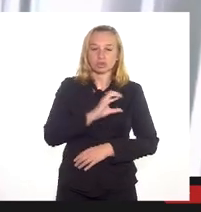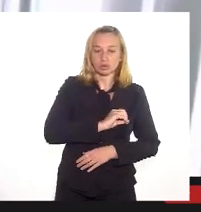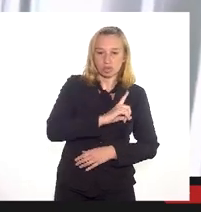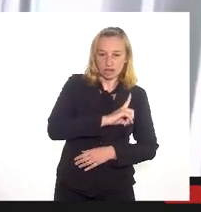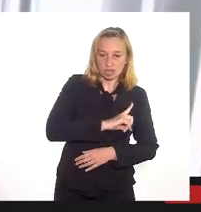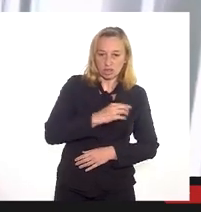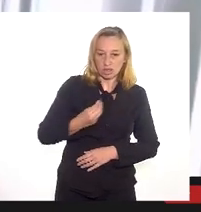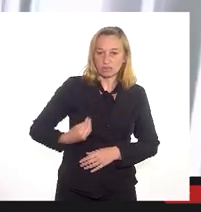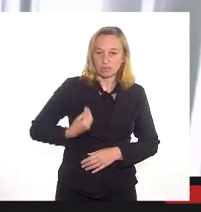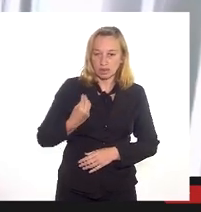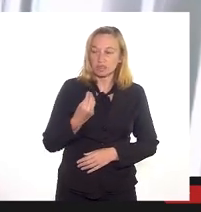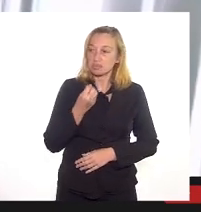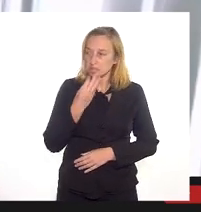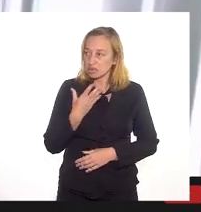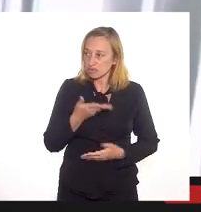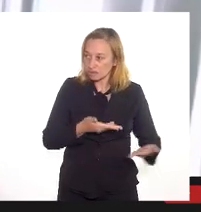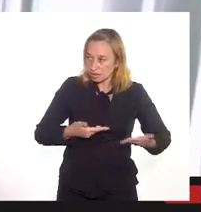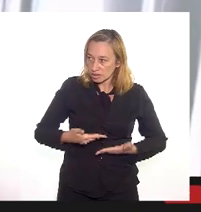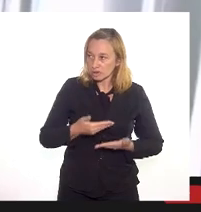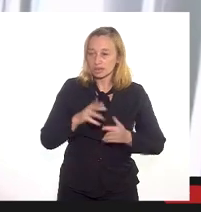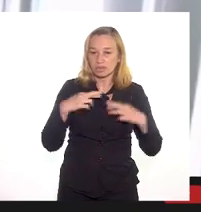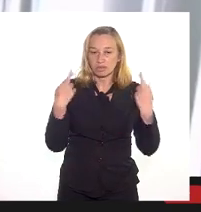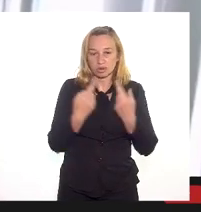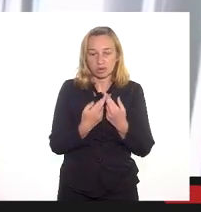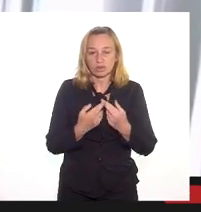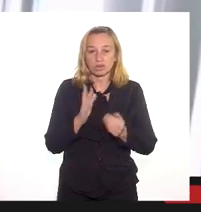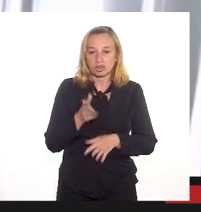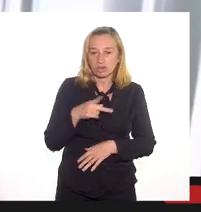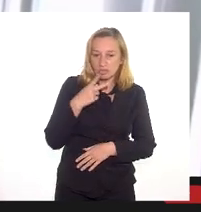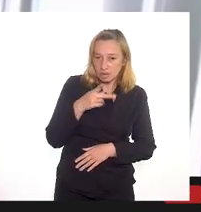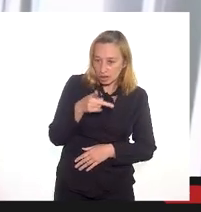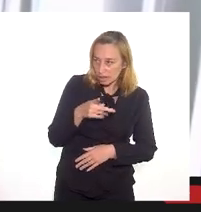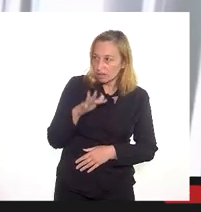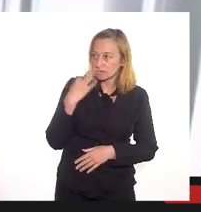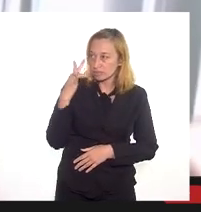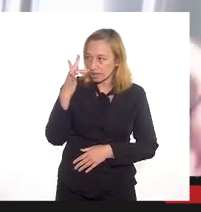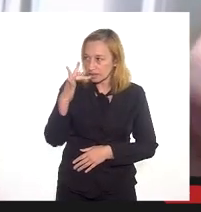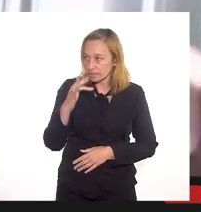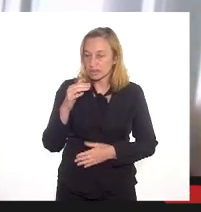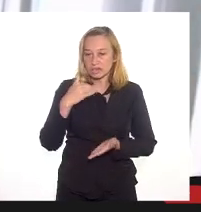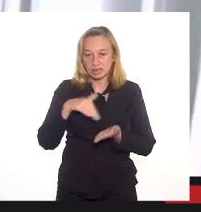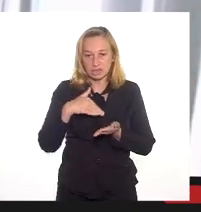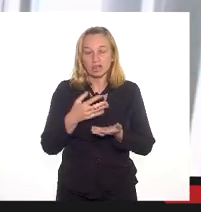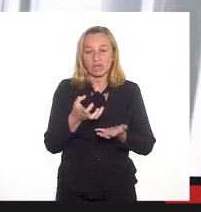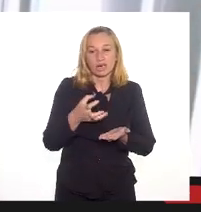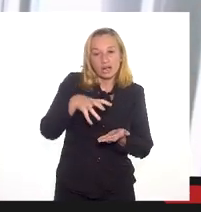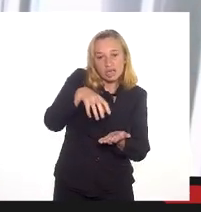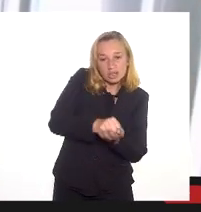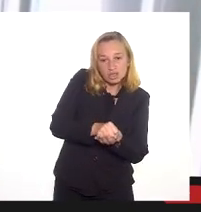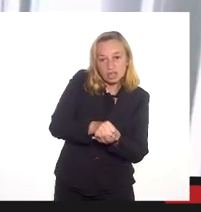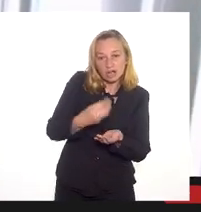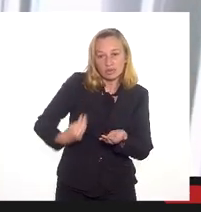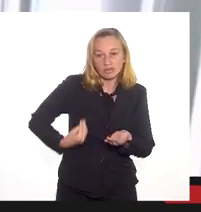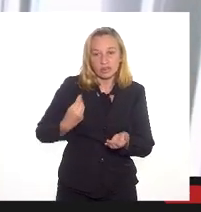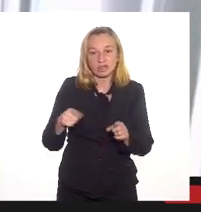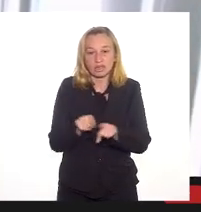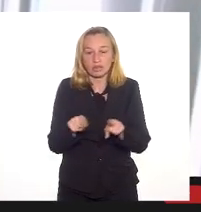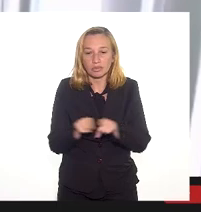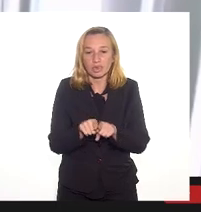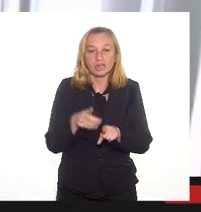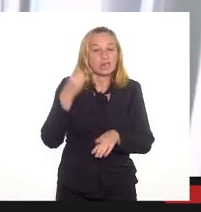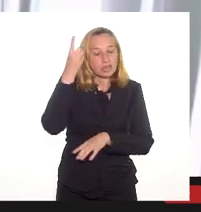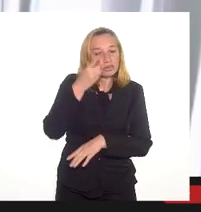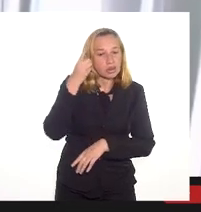presença é muito bem-vinda na nossa audiência. Já vou lhe passar a palavra em breve, secretário, eu quero registrar a presença também entre nós do